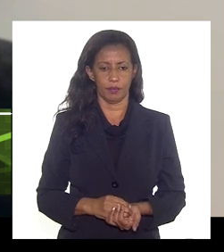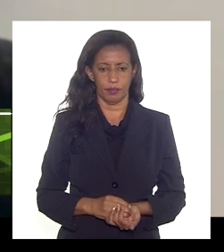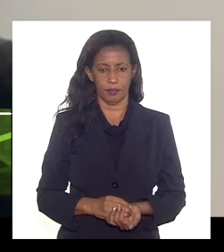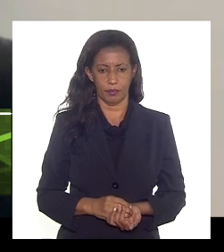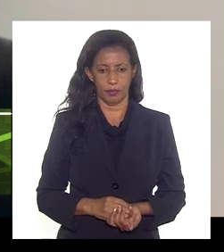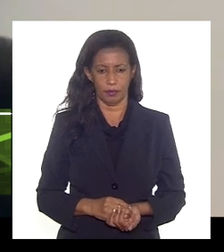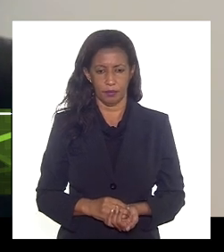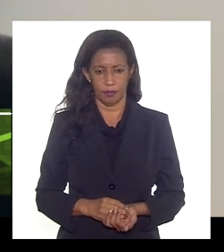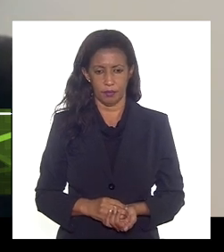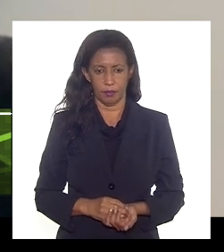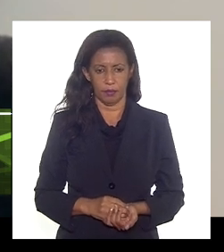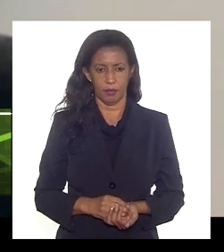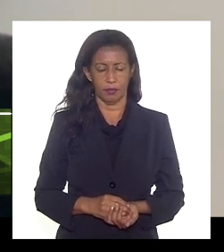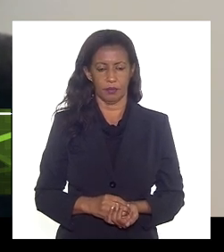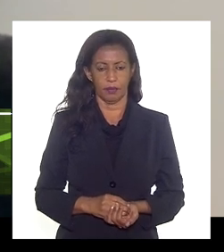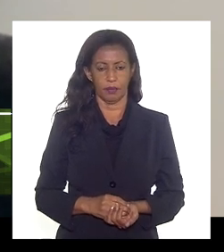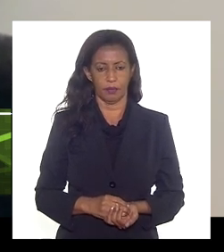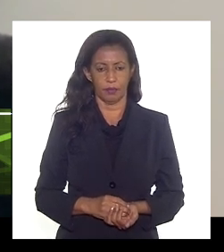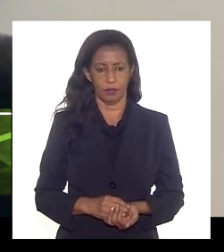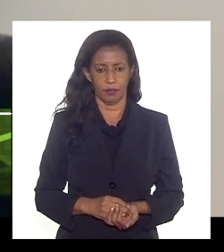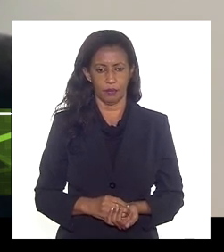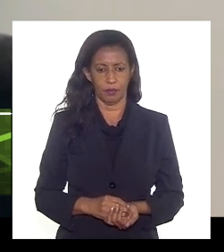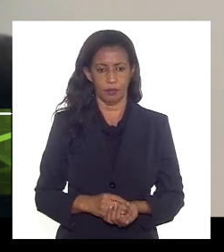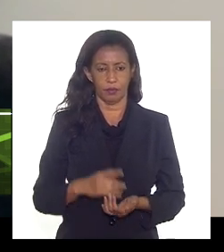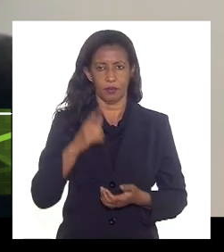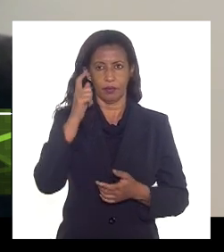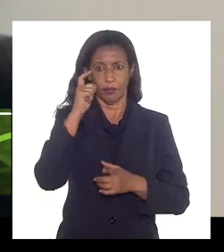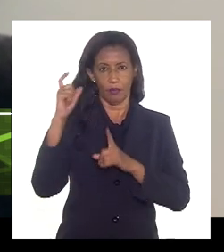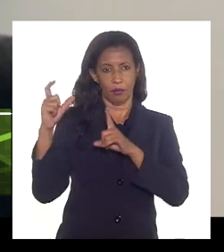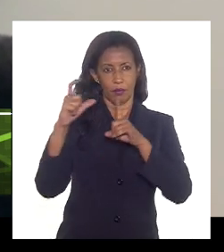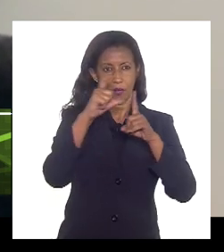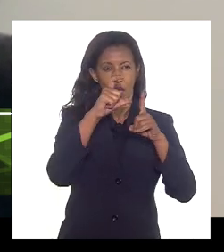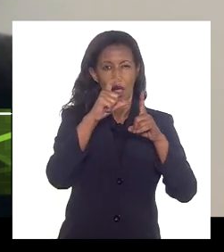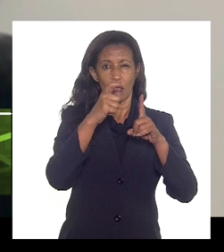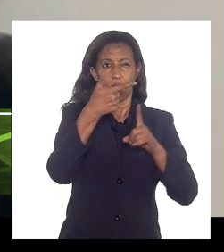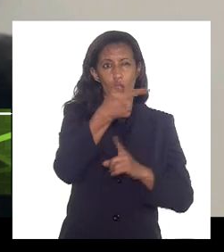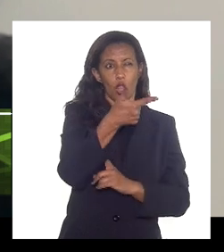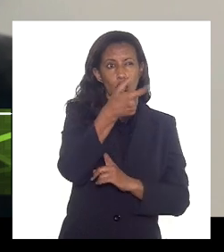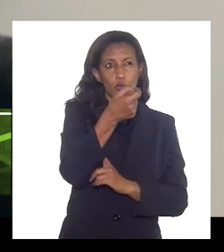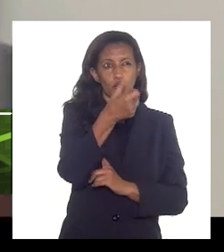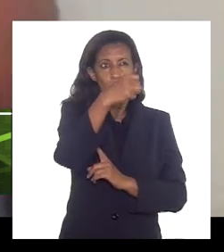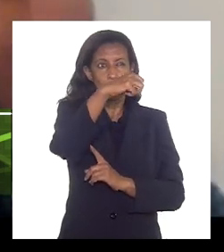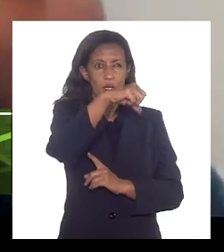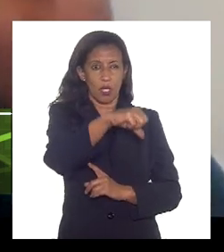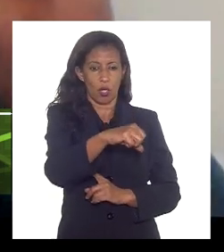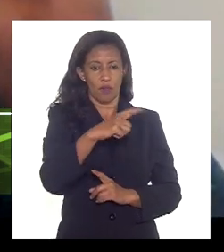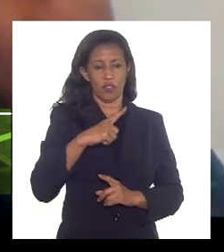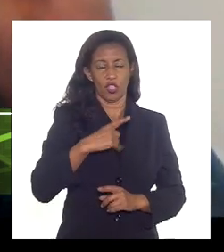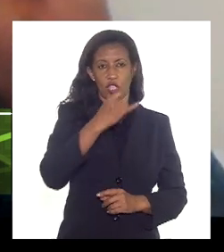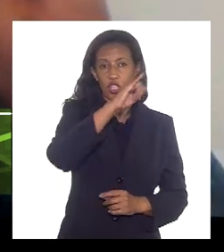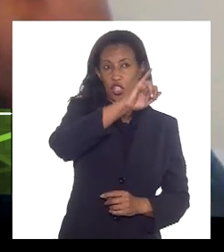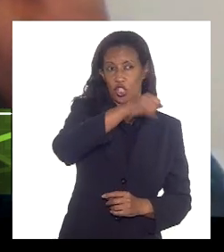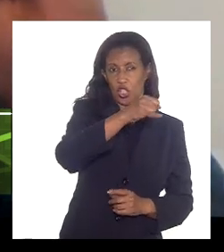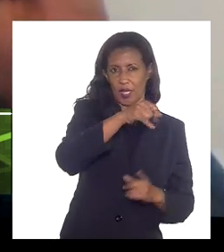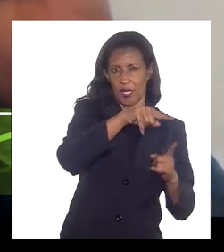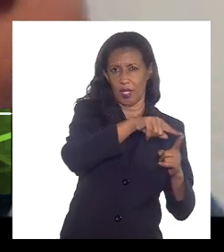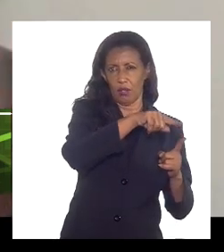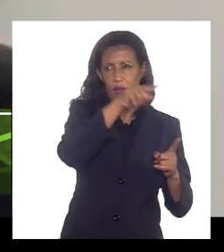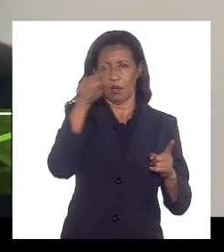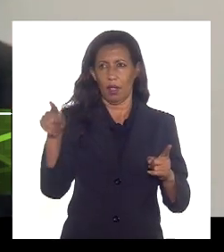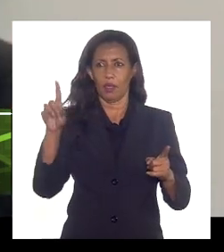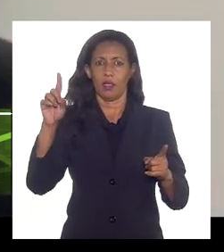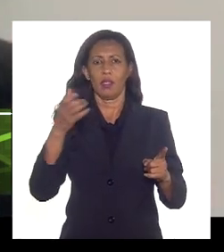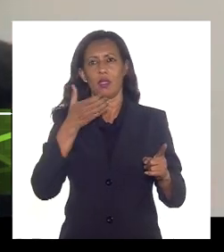na tela agora a gente pegou o horizonte desde 2019 nós tínhamos ali de janeiro a dezembro de 2019 os chamados